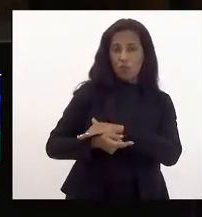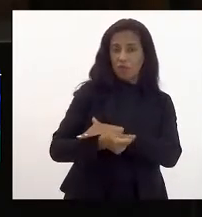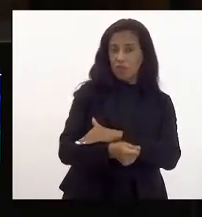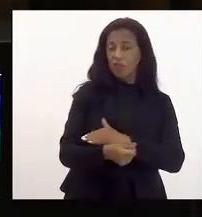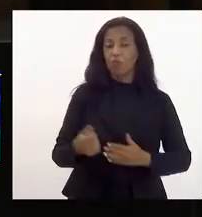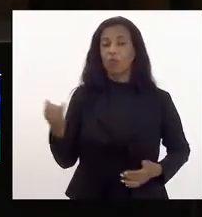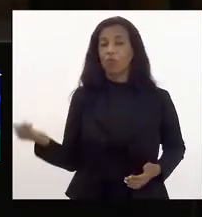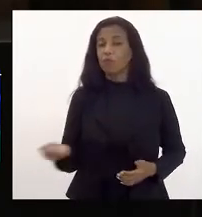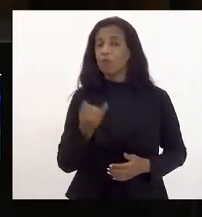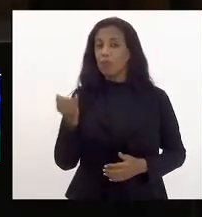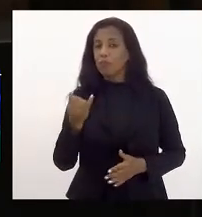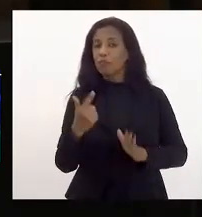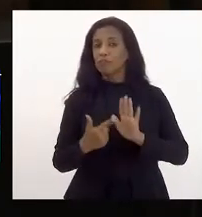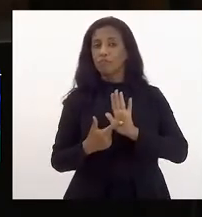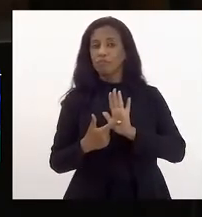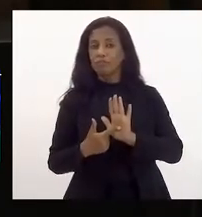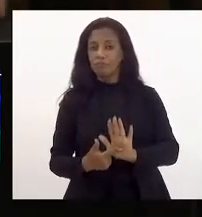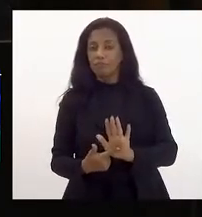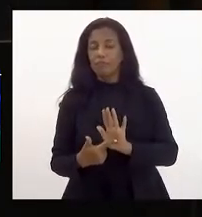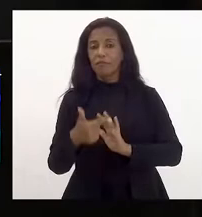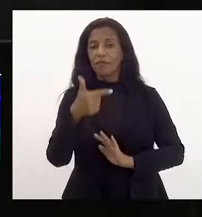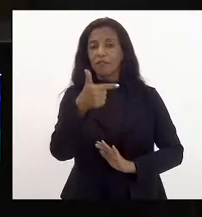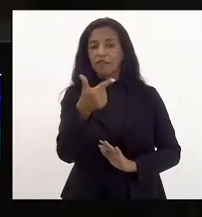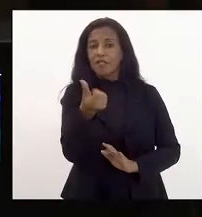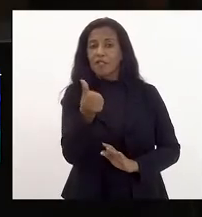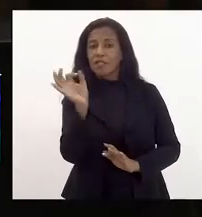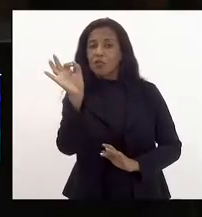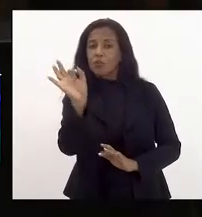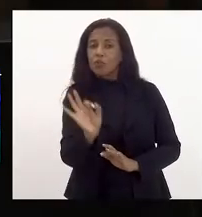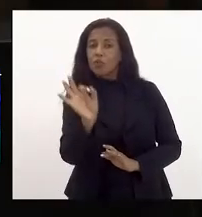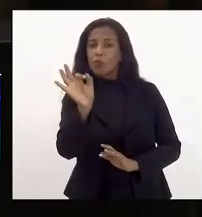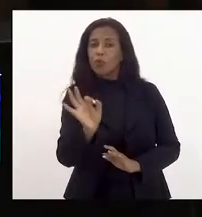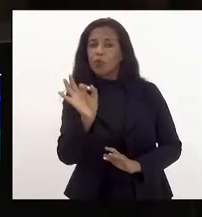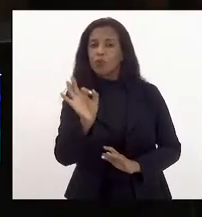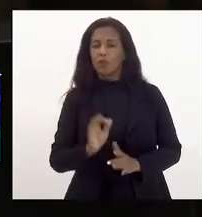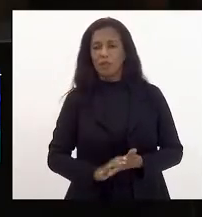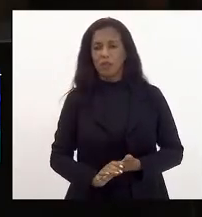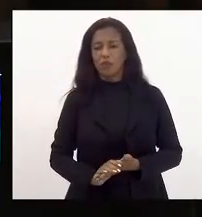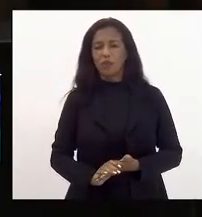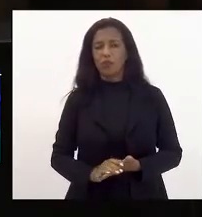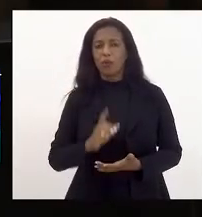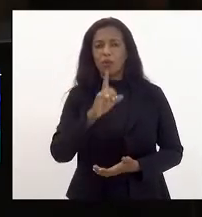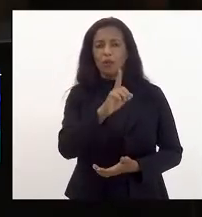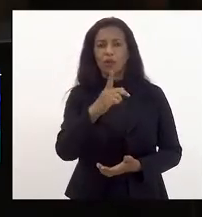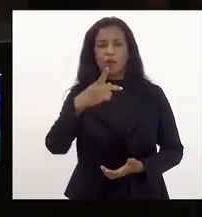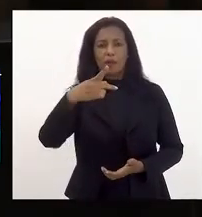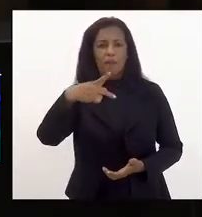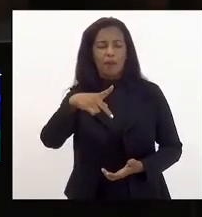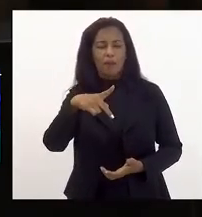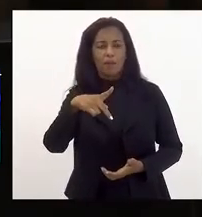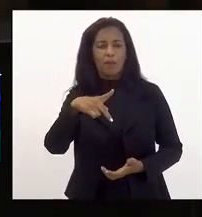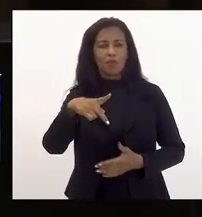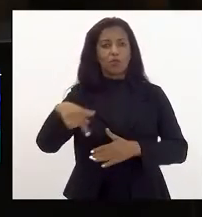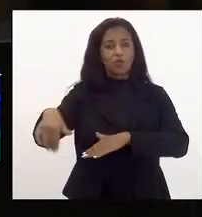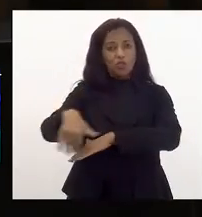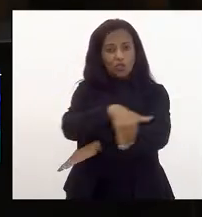importante apresentado em 26% da fundação de departamento de estadas e rodagem do Estado do Rio de Janeiro de Janeiro